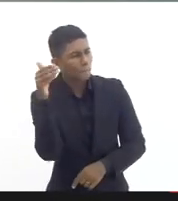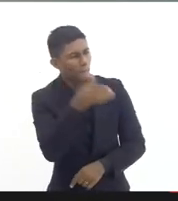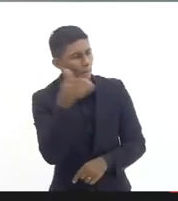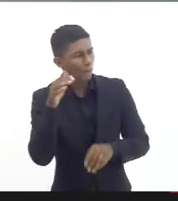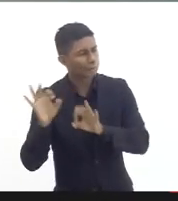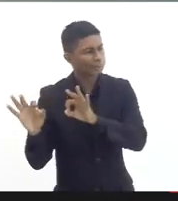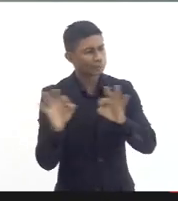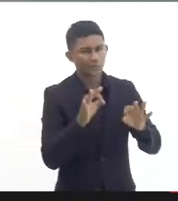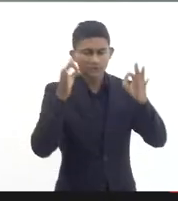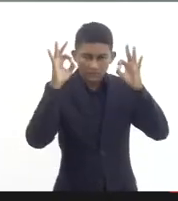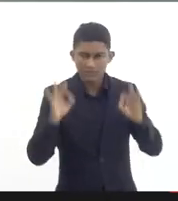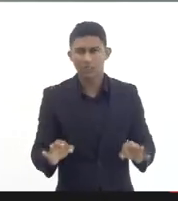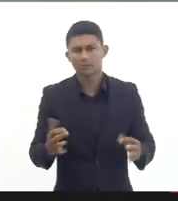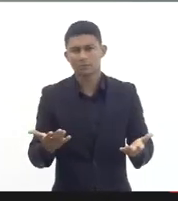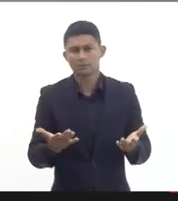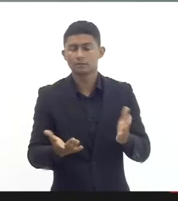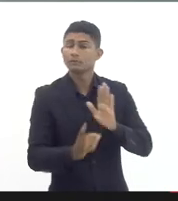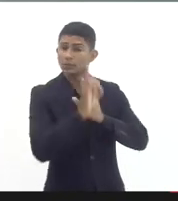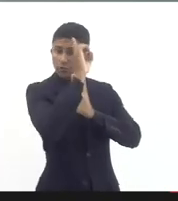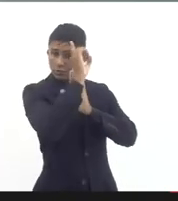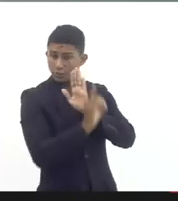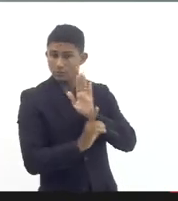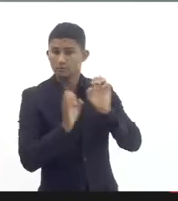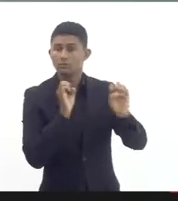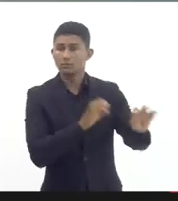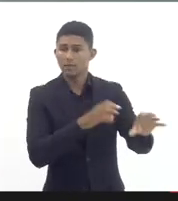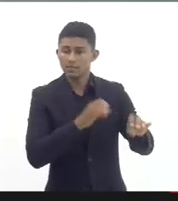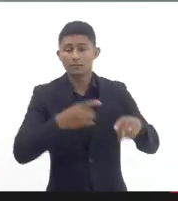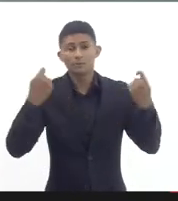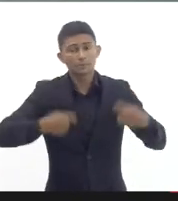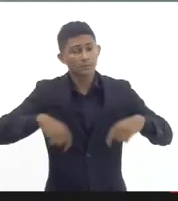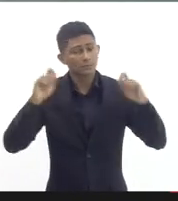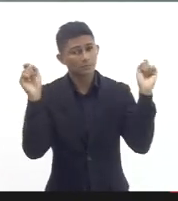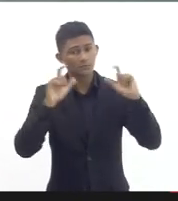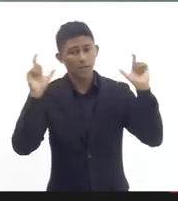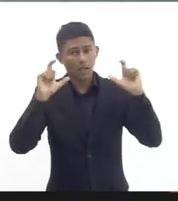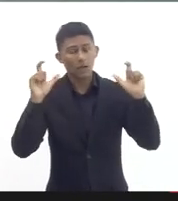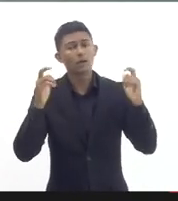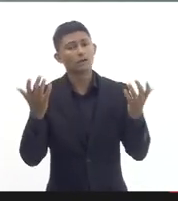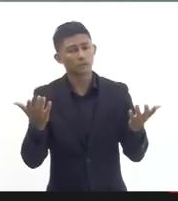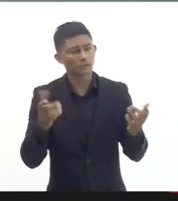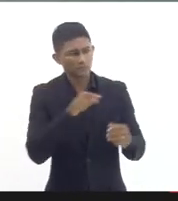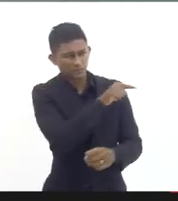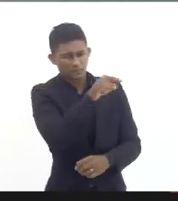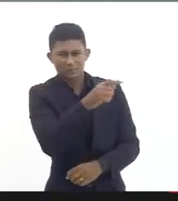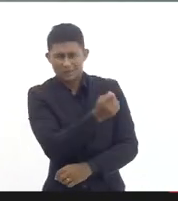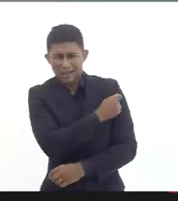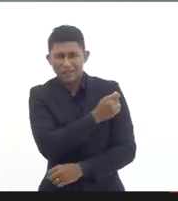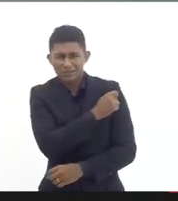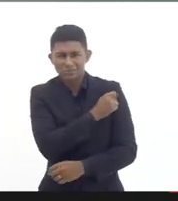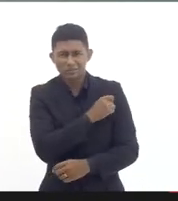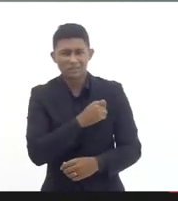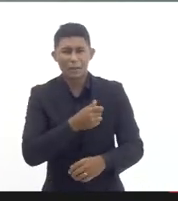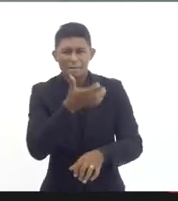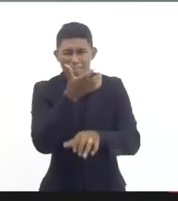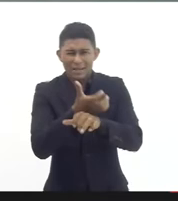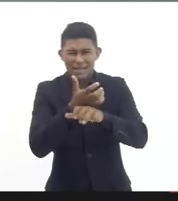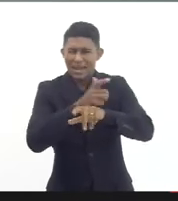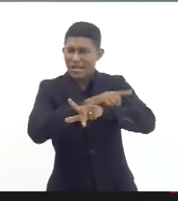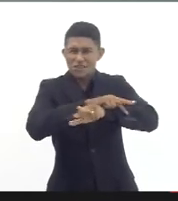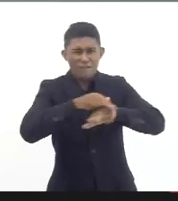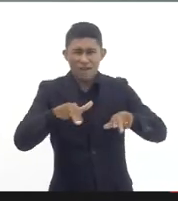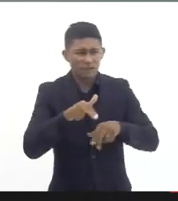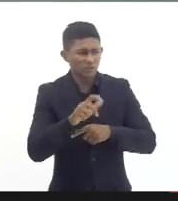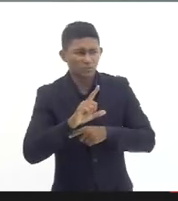direito à educação requer atenção ao acesso e quando o estudante não tem acesso a essas disciplinas a gente precisa ter